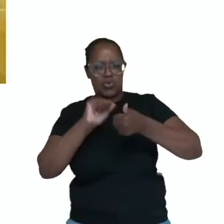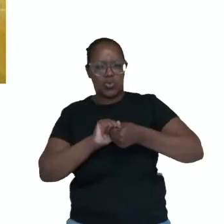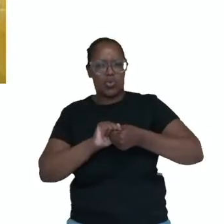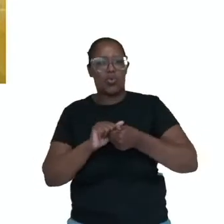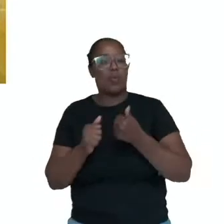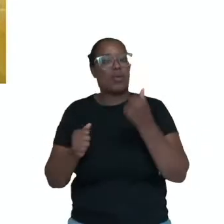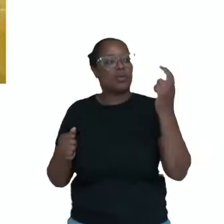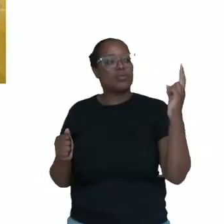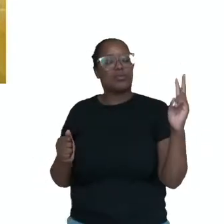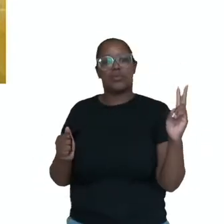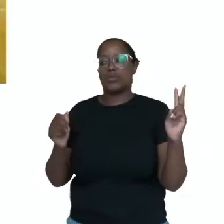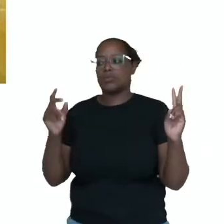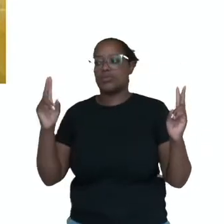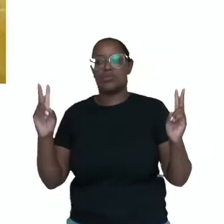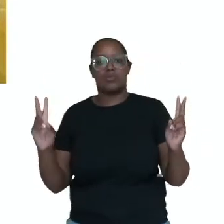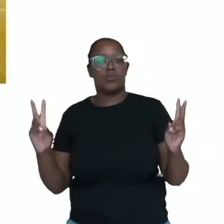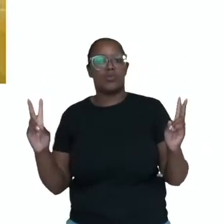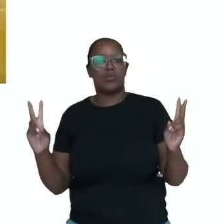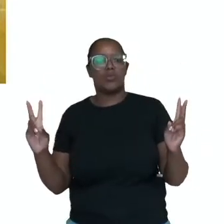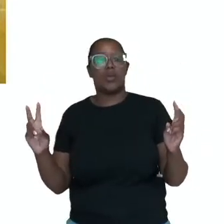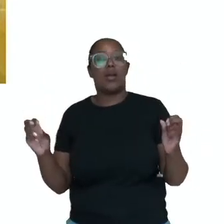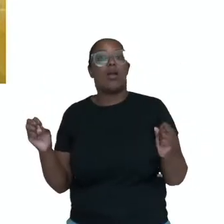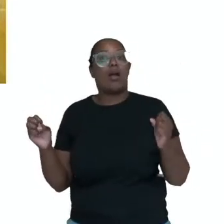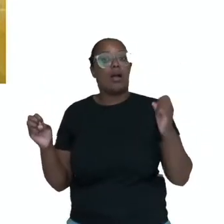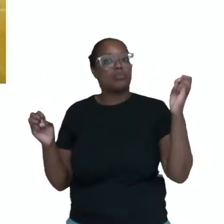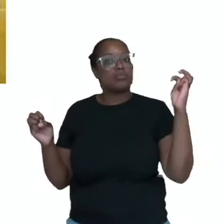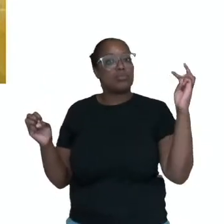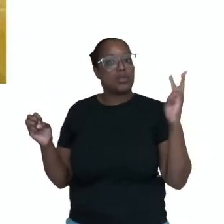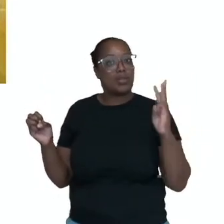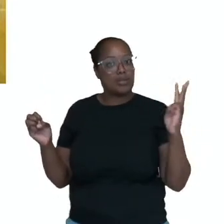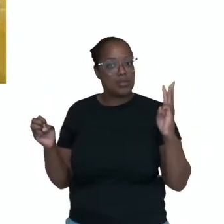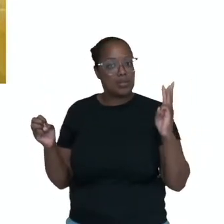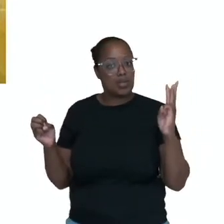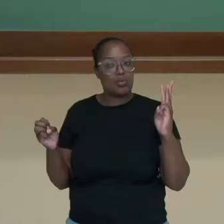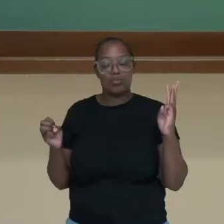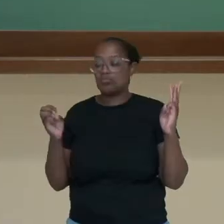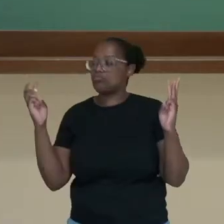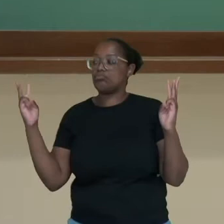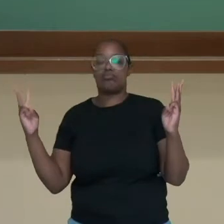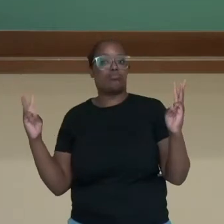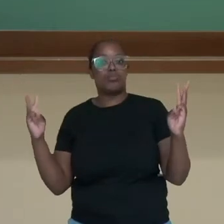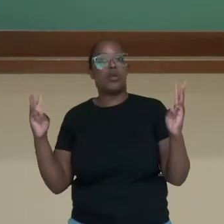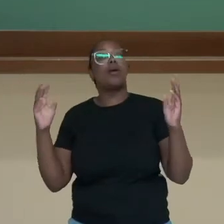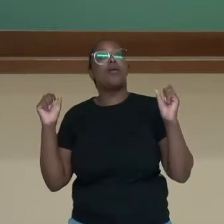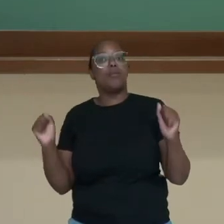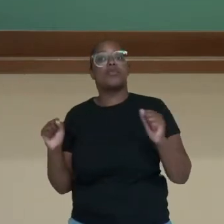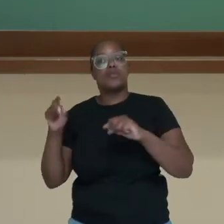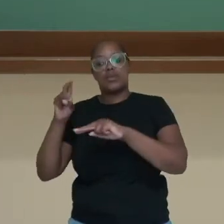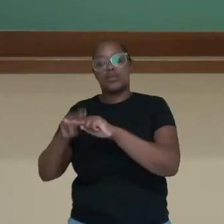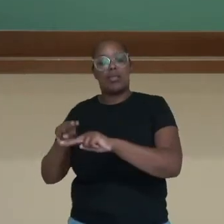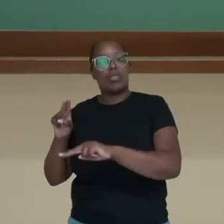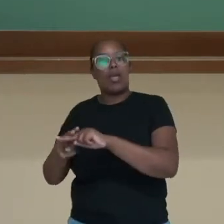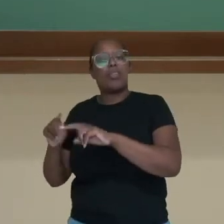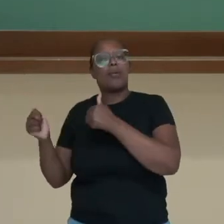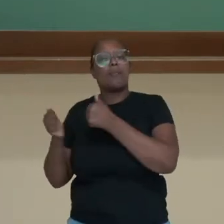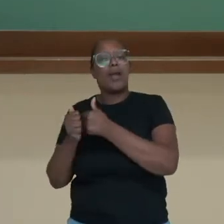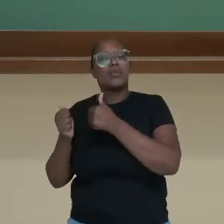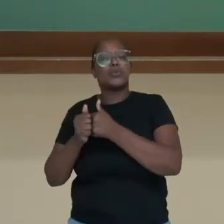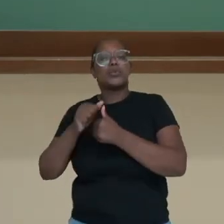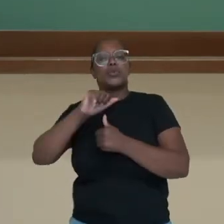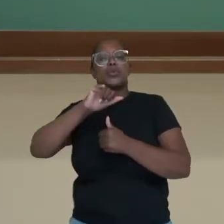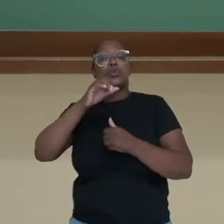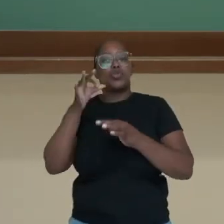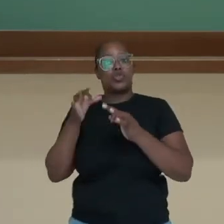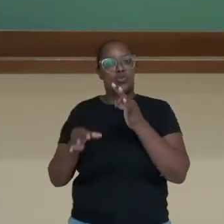de cada lado. Um terceiro jogador ele pode ficar sentado ao lado do árbitro, em caso de necessidade de substituição